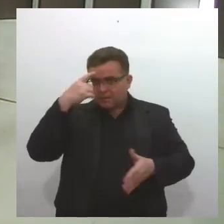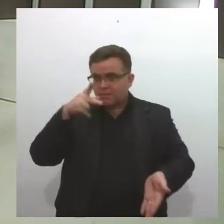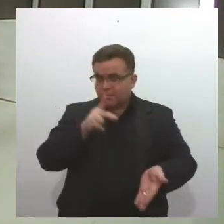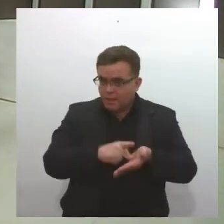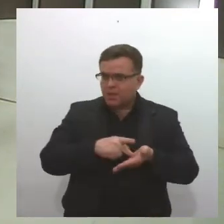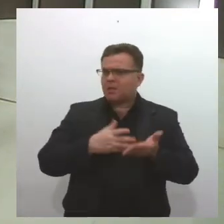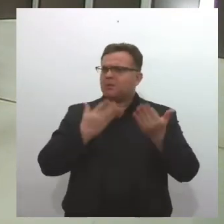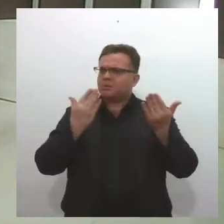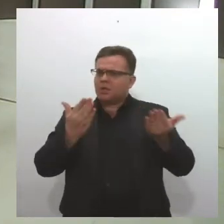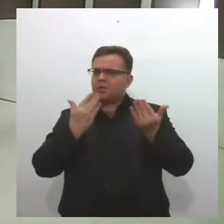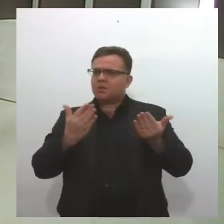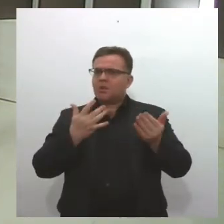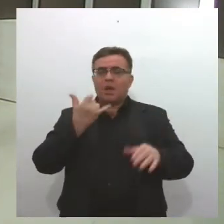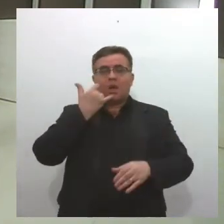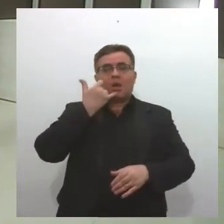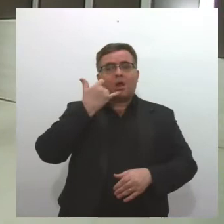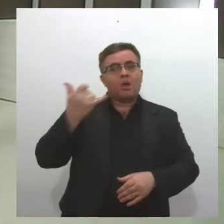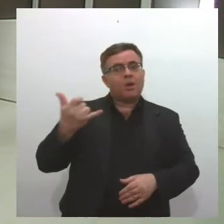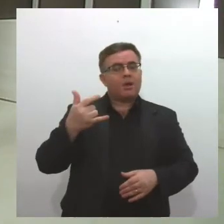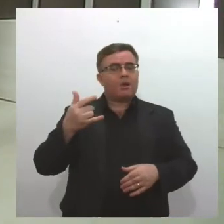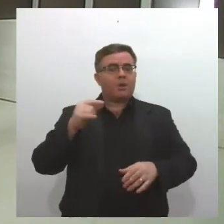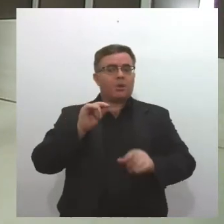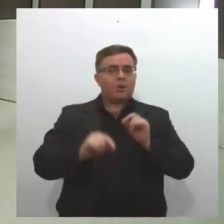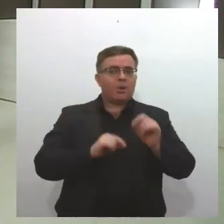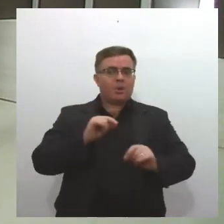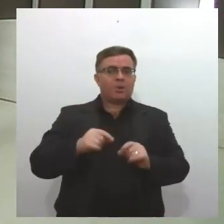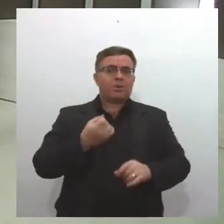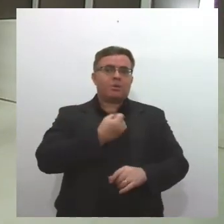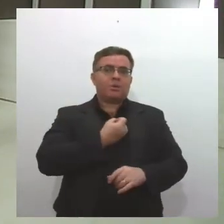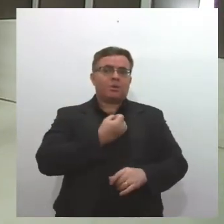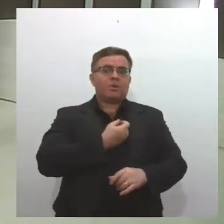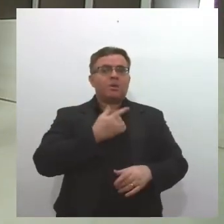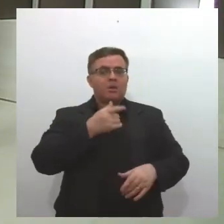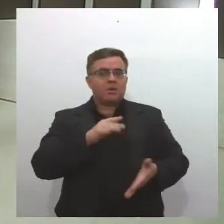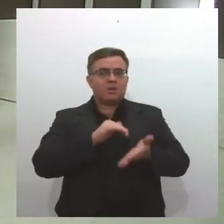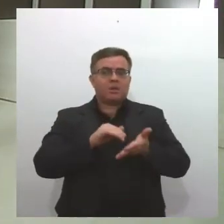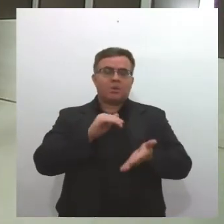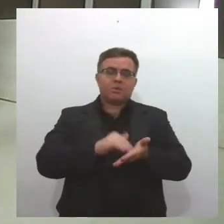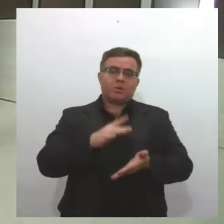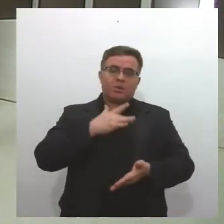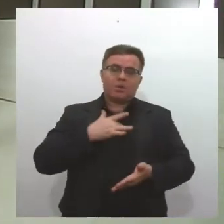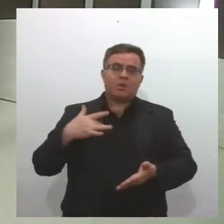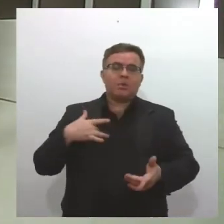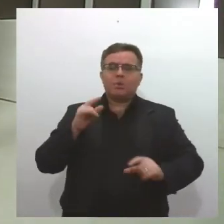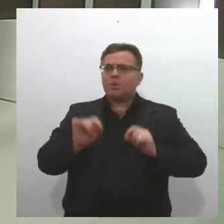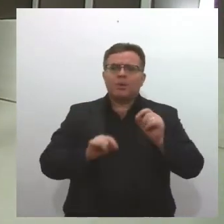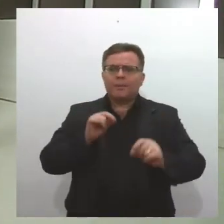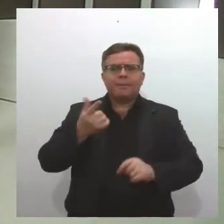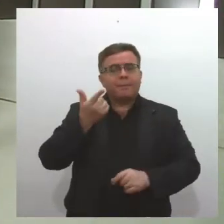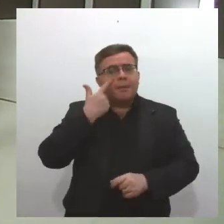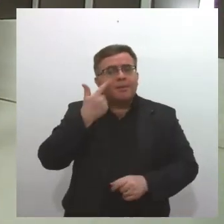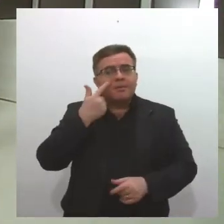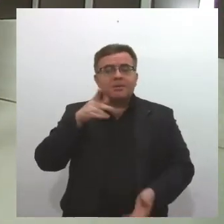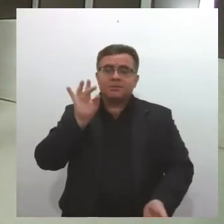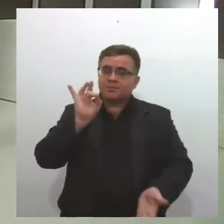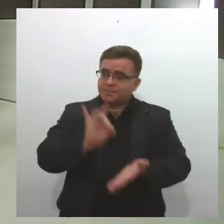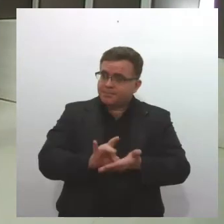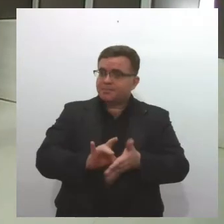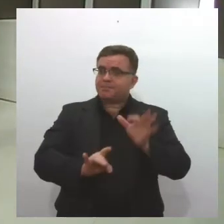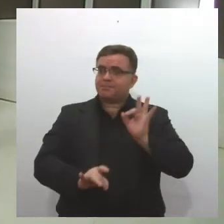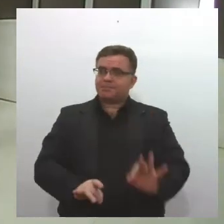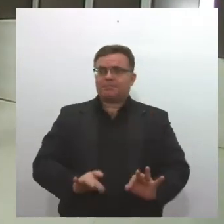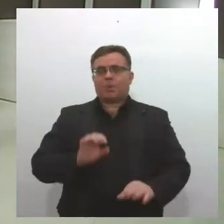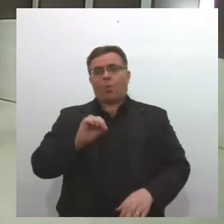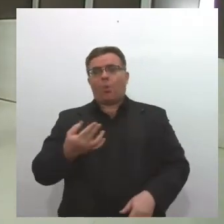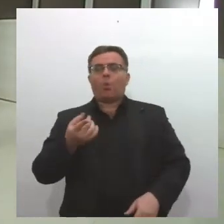desconfiando, entre em contato pelo número, entre em contato com a Secretaria Municipal de Saúde para ver se realmente isso procede ou não.